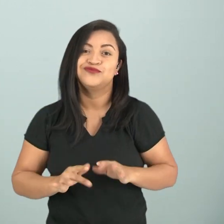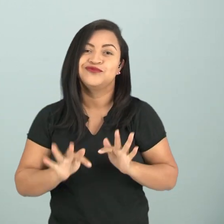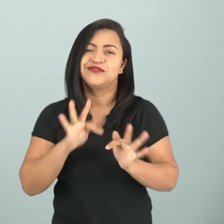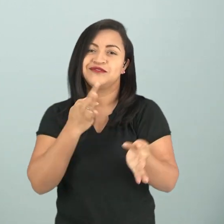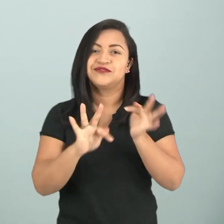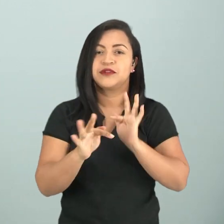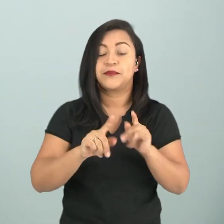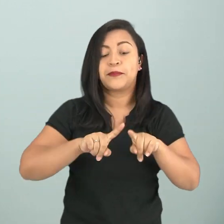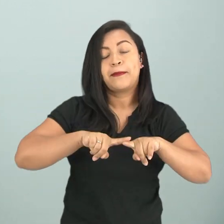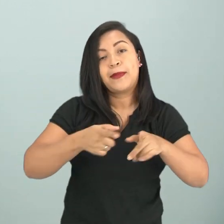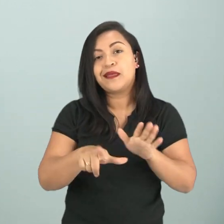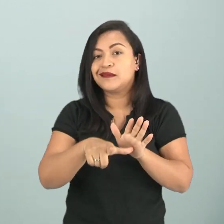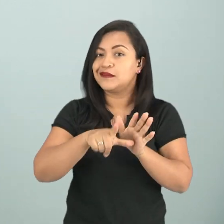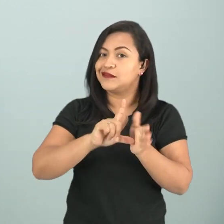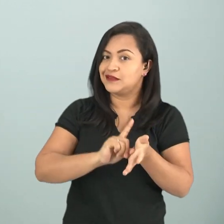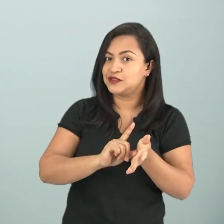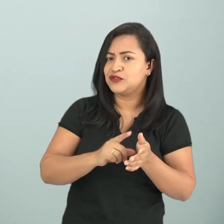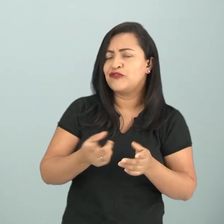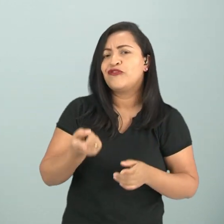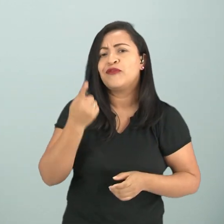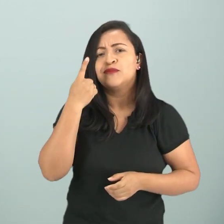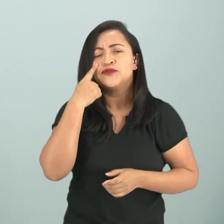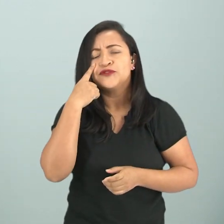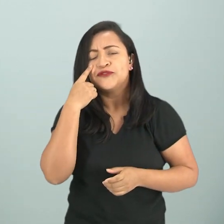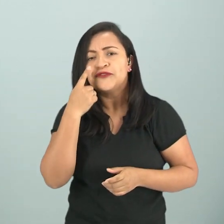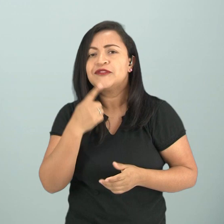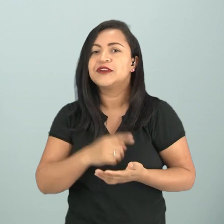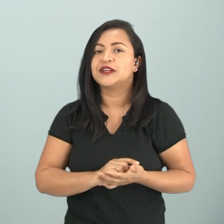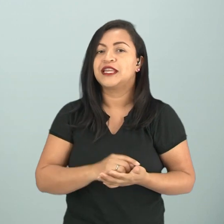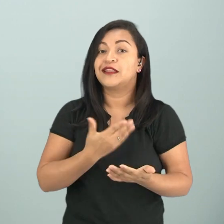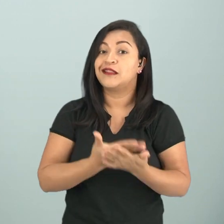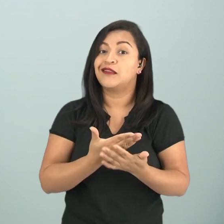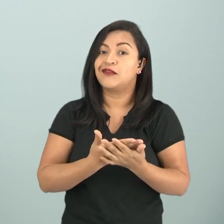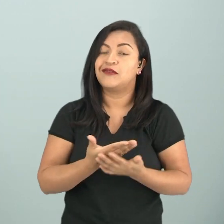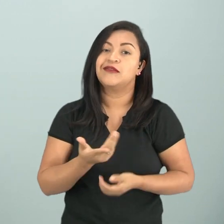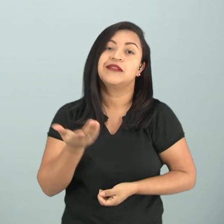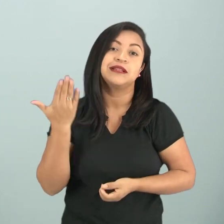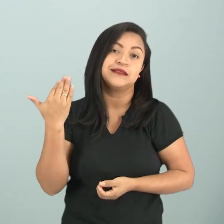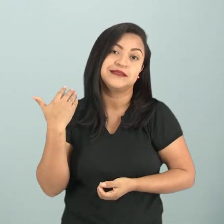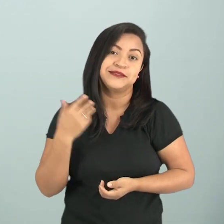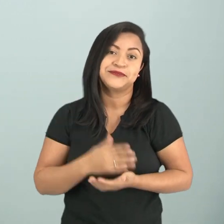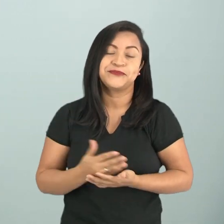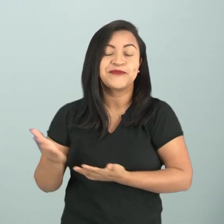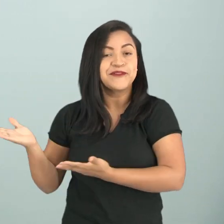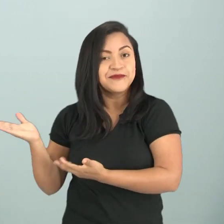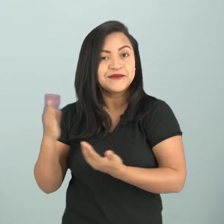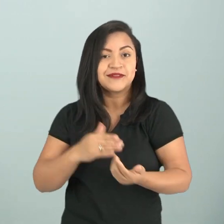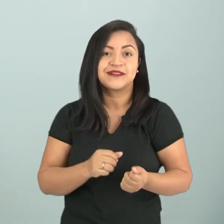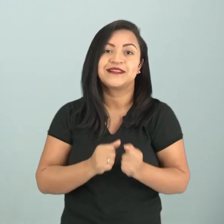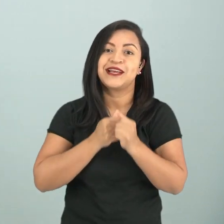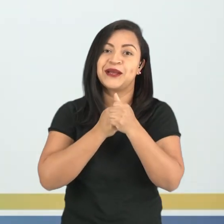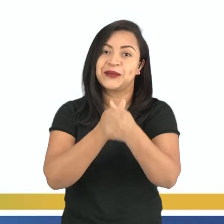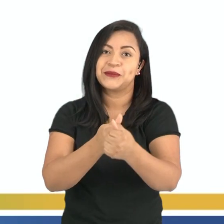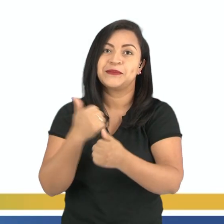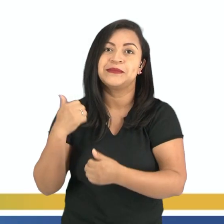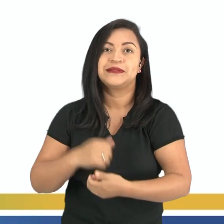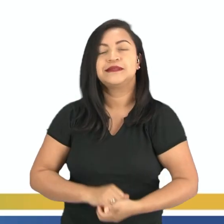assunto, vamos fazer uma breve revisão do que vocês estudaram na aula anterior. Vamos lá, acompanhem o slide.